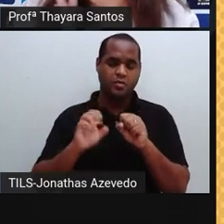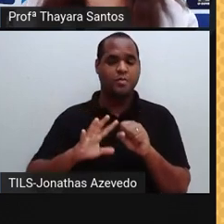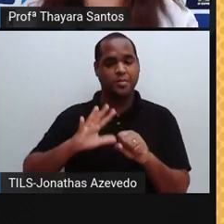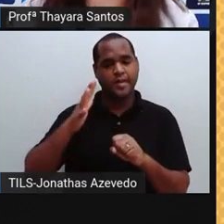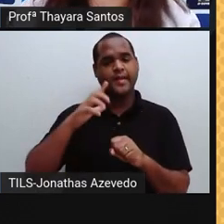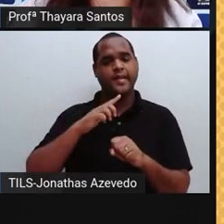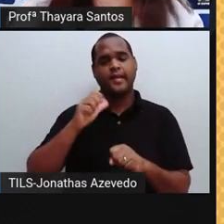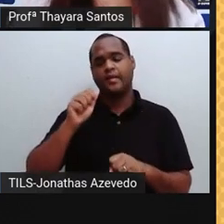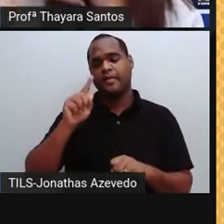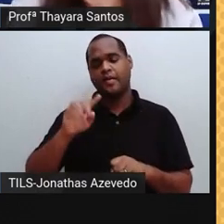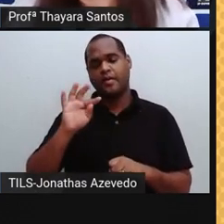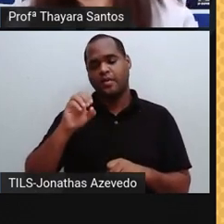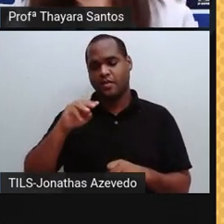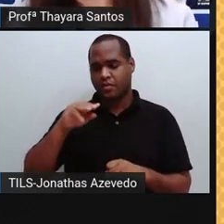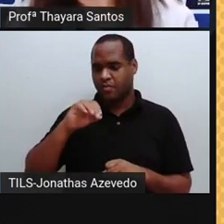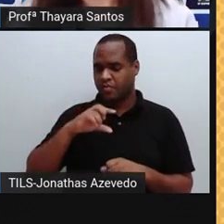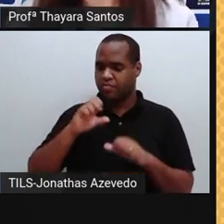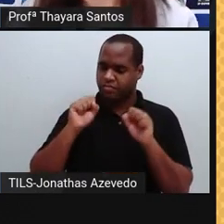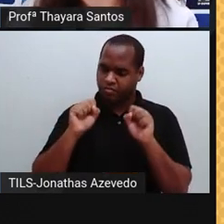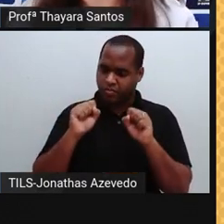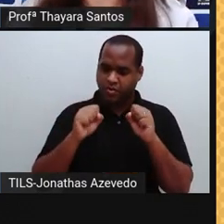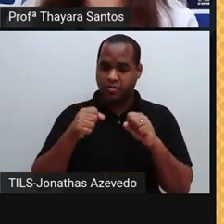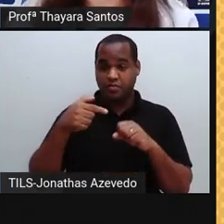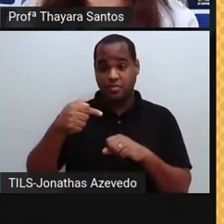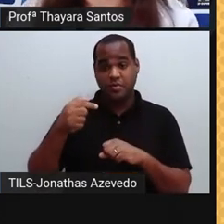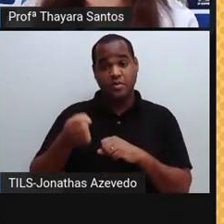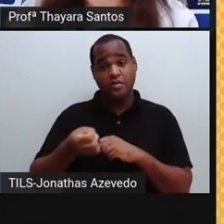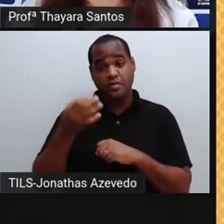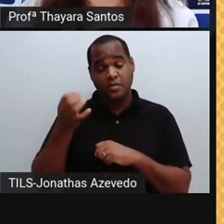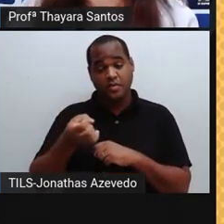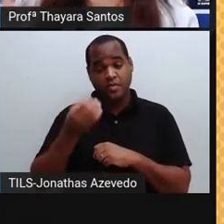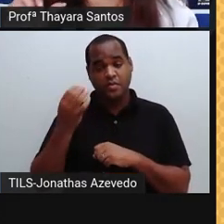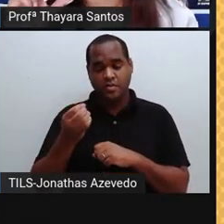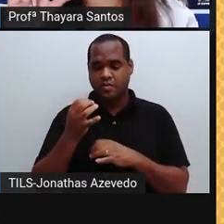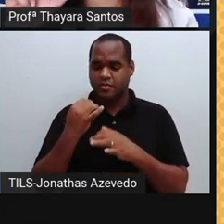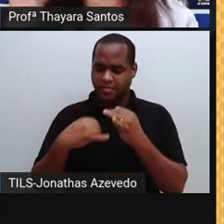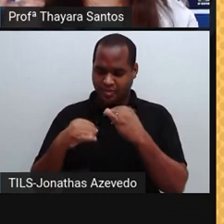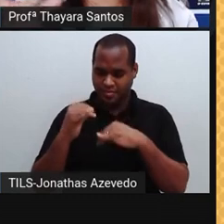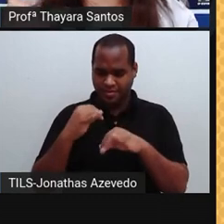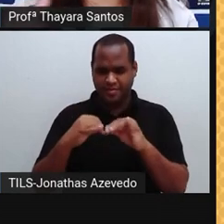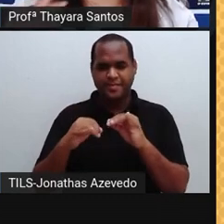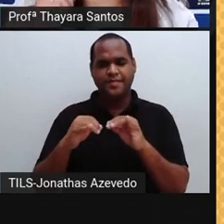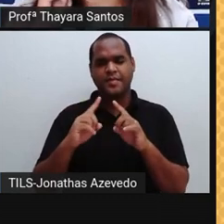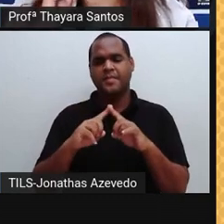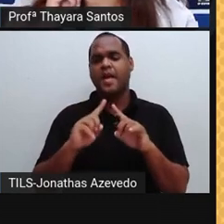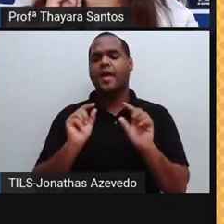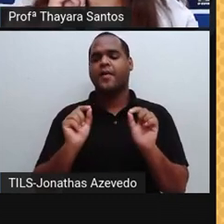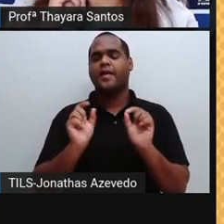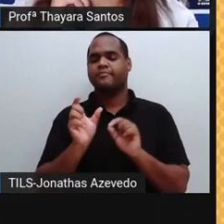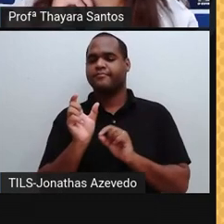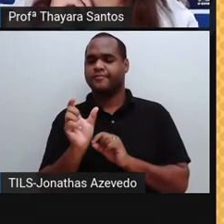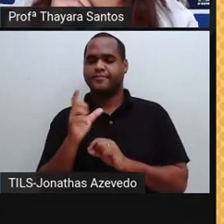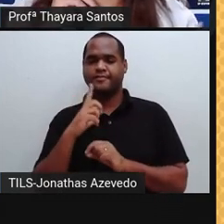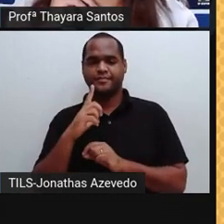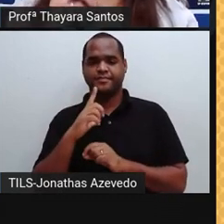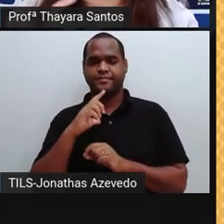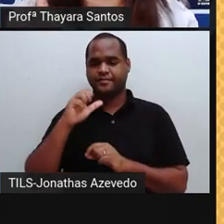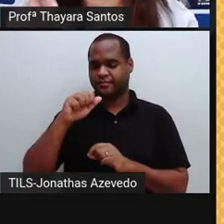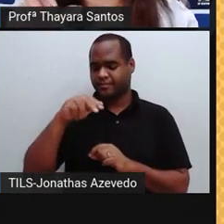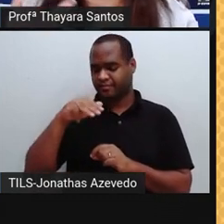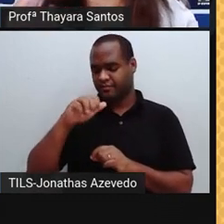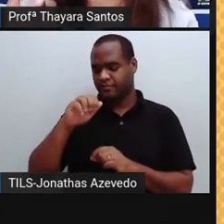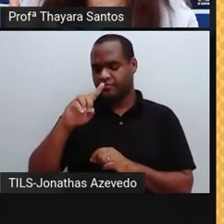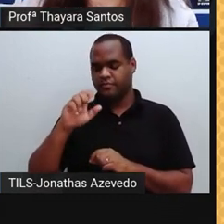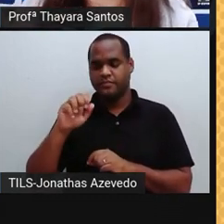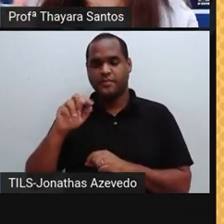átomo, ele pode ter até sete camadas eletrônicas. E tem um termozinho que a gente dá, que é a camada de valência.